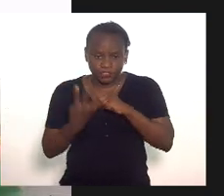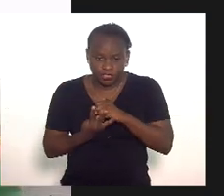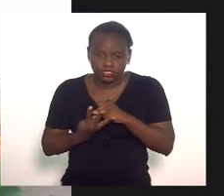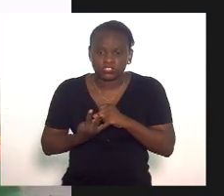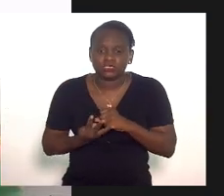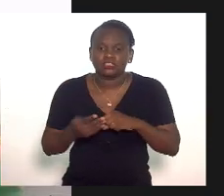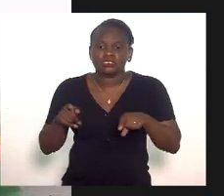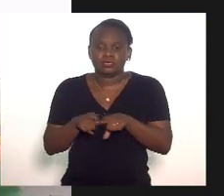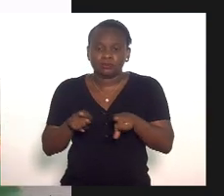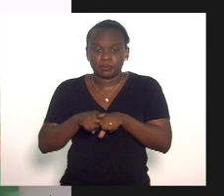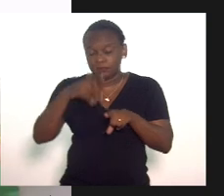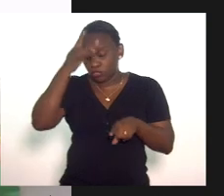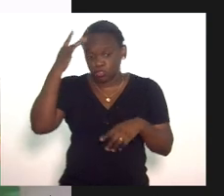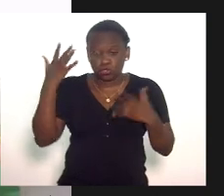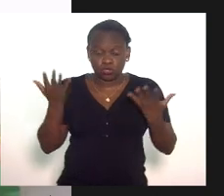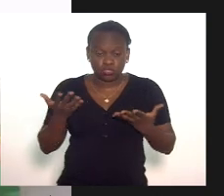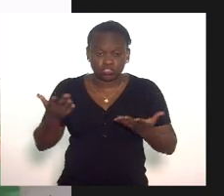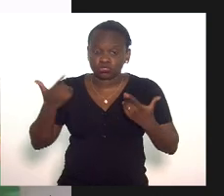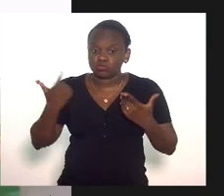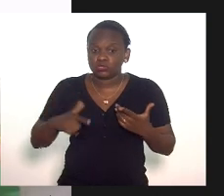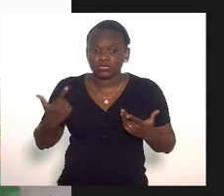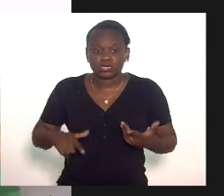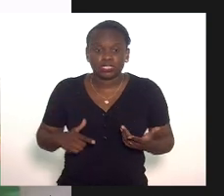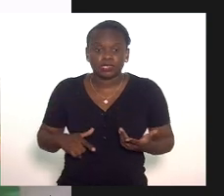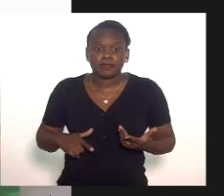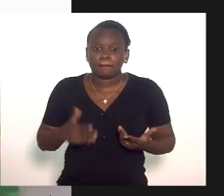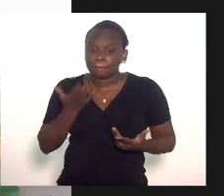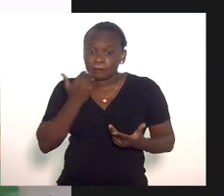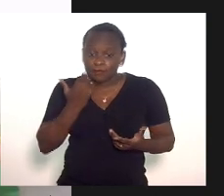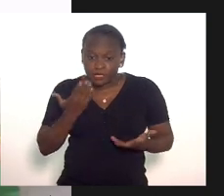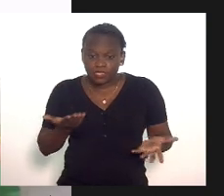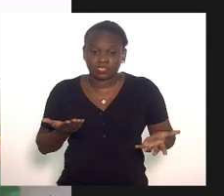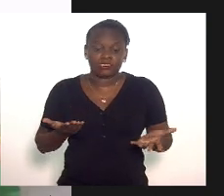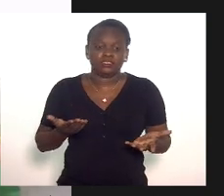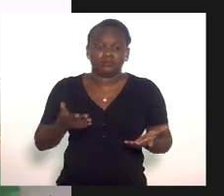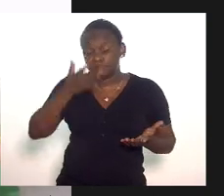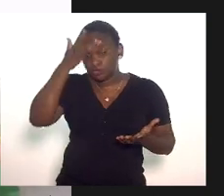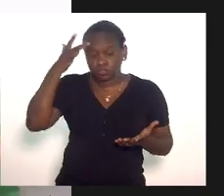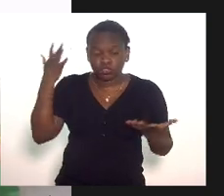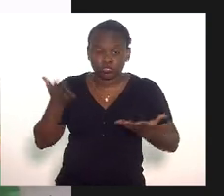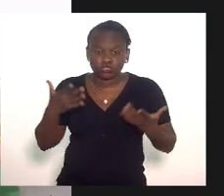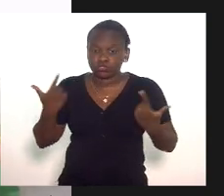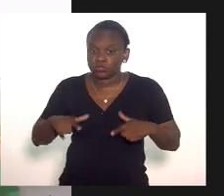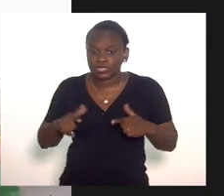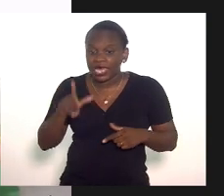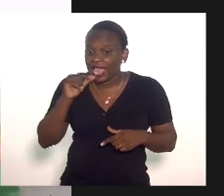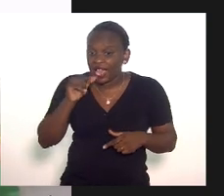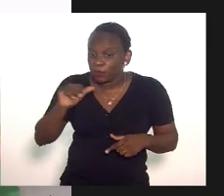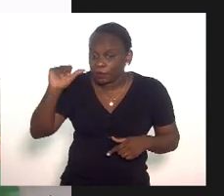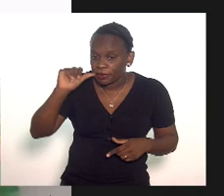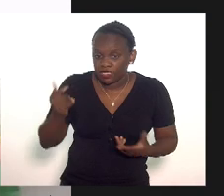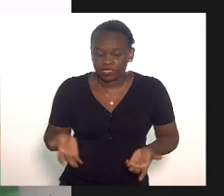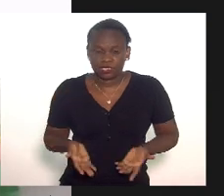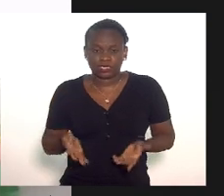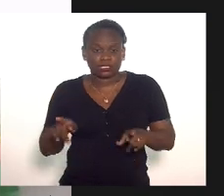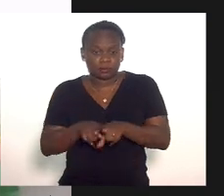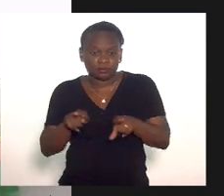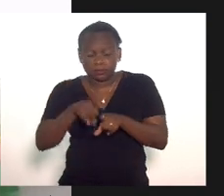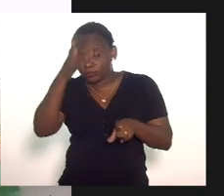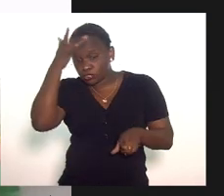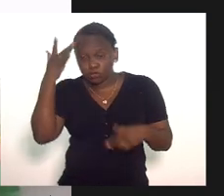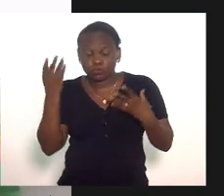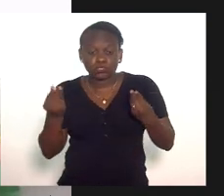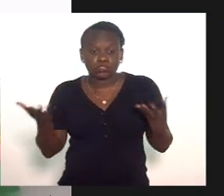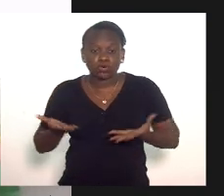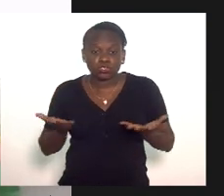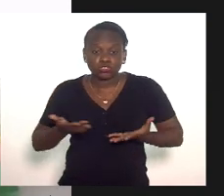aqueles que hoje não tem comida na mesa aqueles que hoje não tem água para beber aqueles que hoje